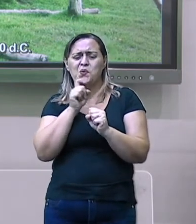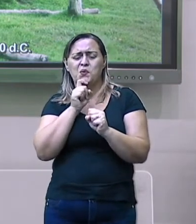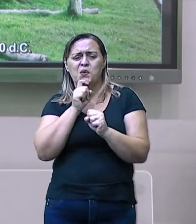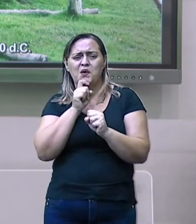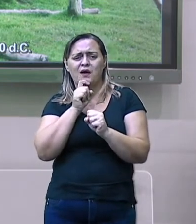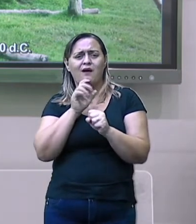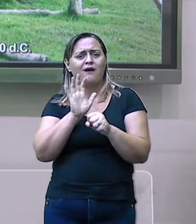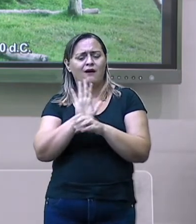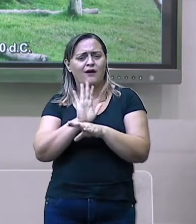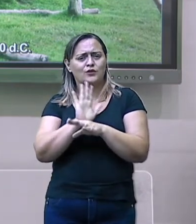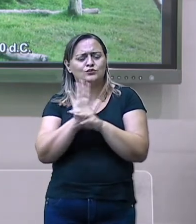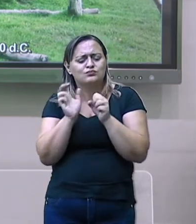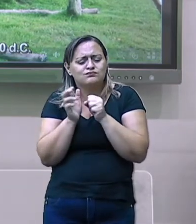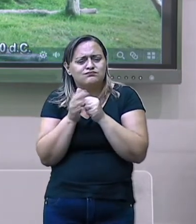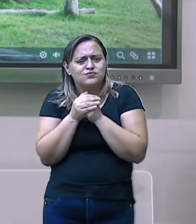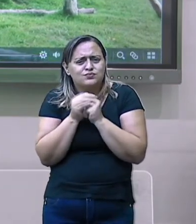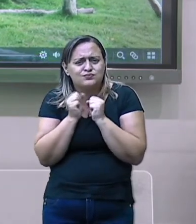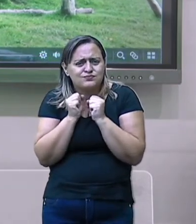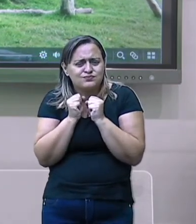Está certo?